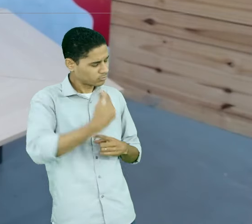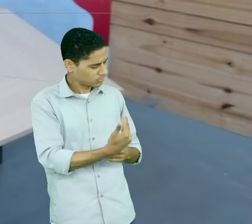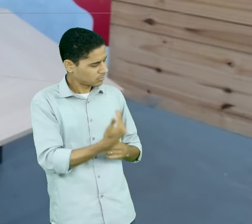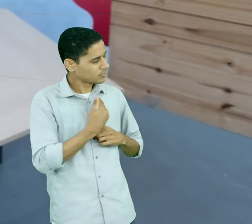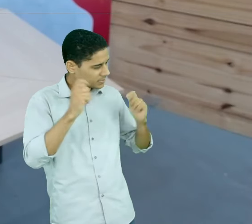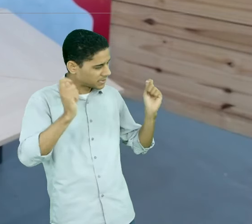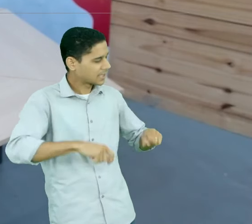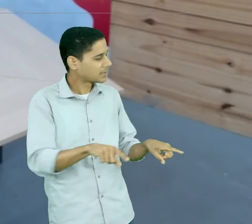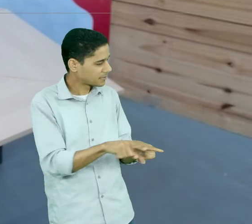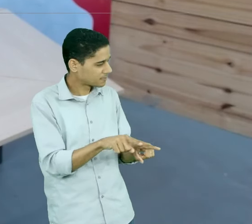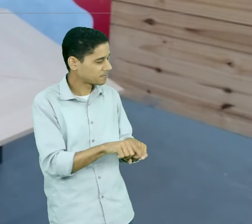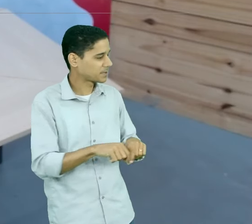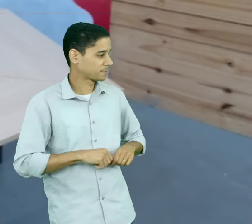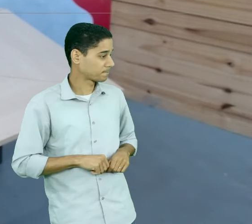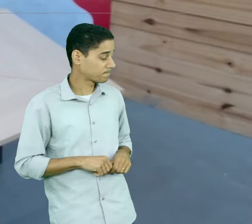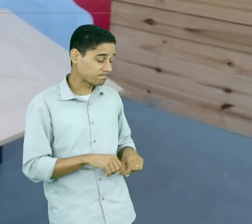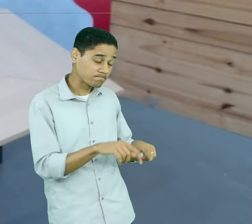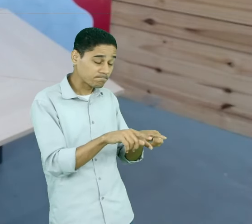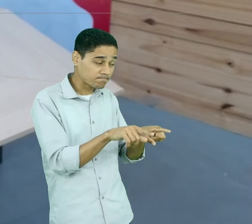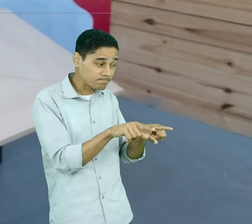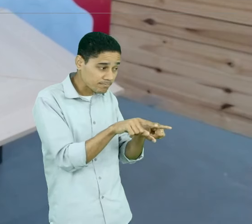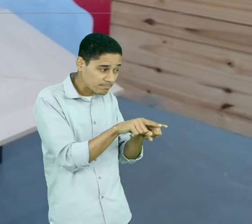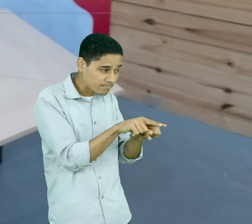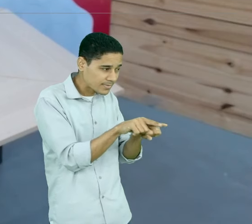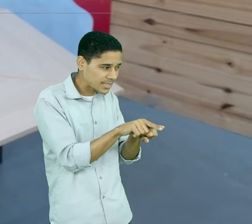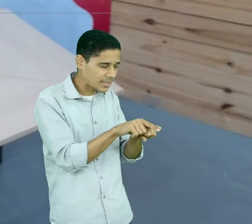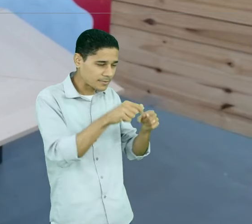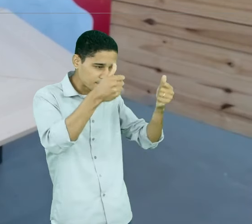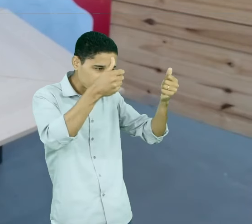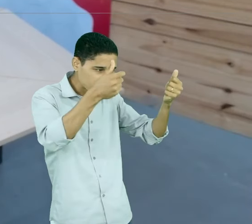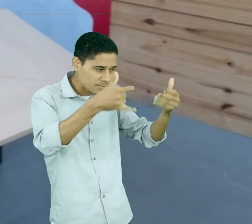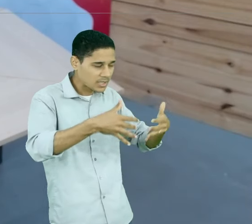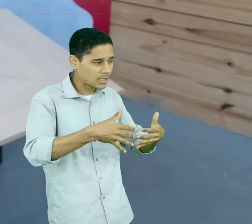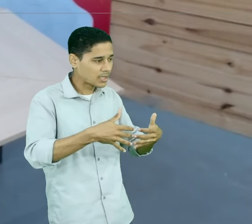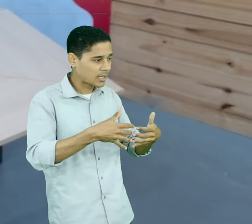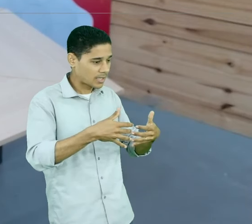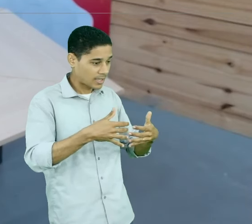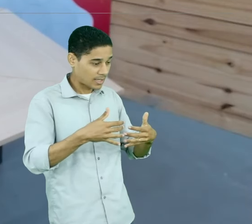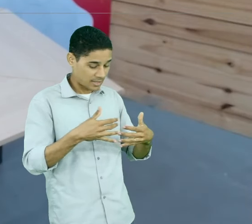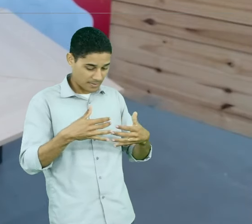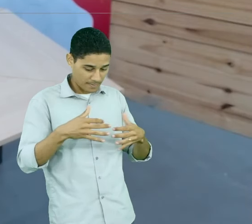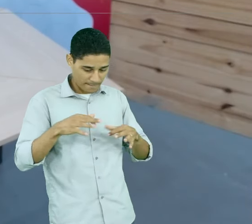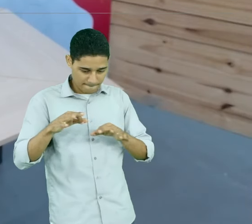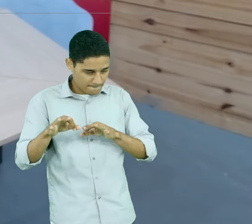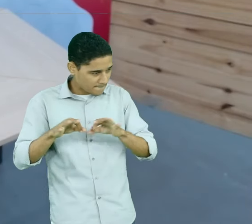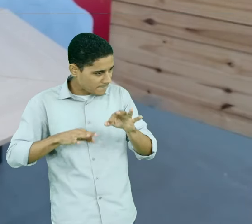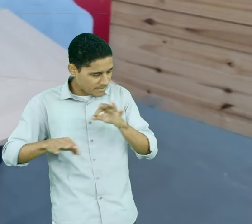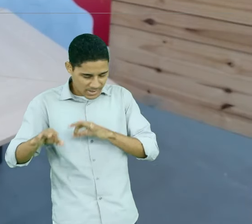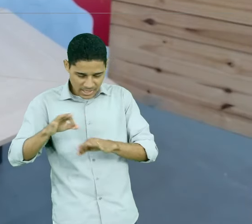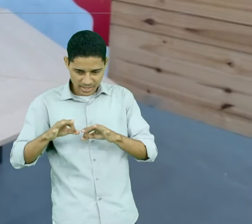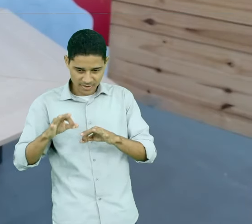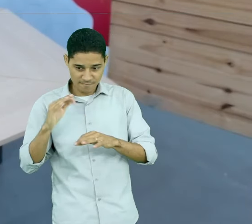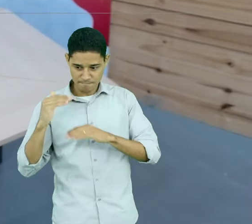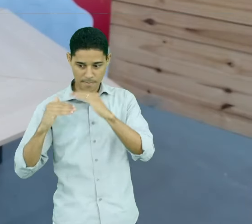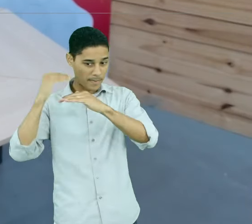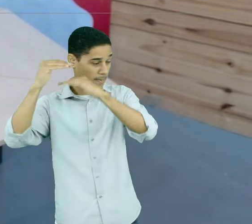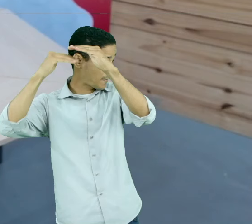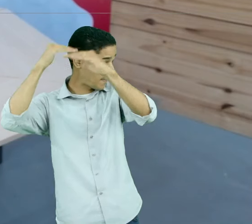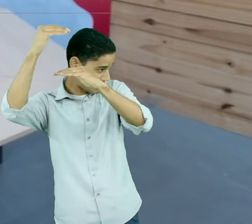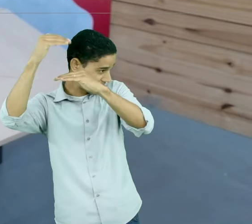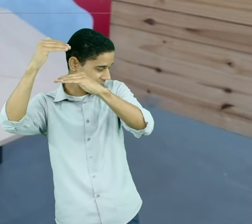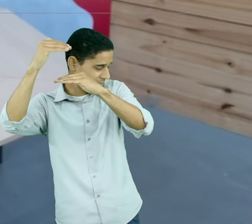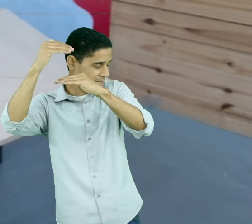Também é importante destacar que a gestão de carreiras nos dá a grande liberdade de